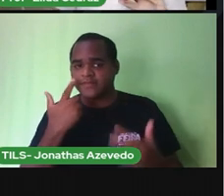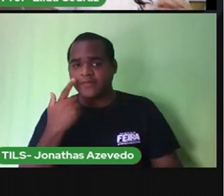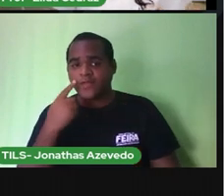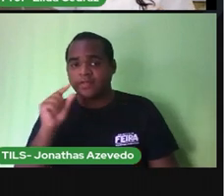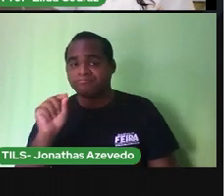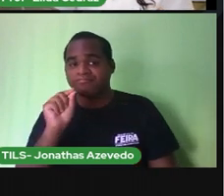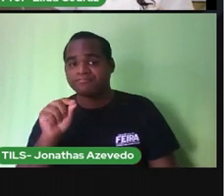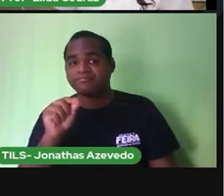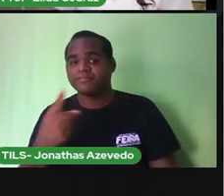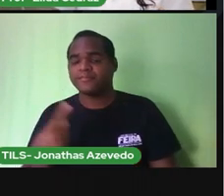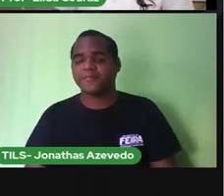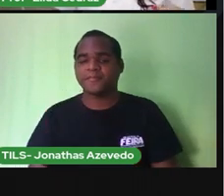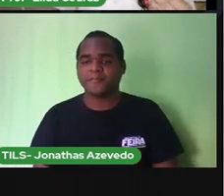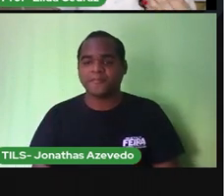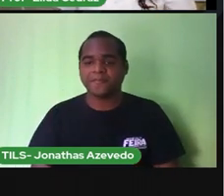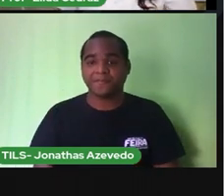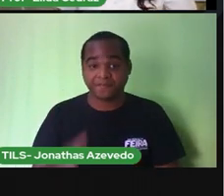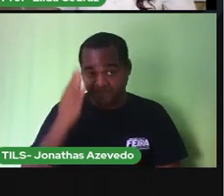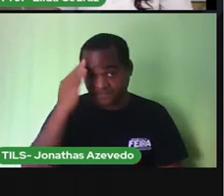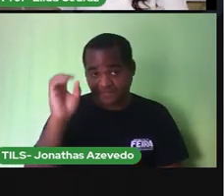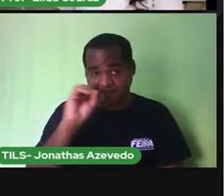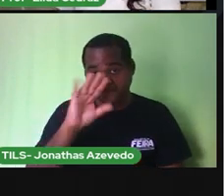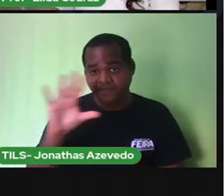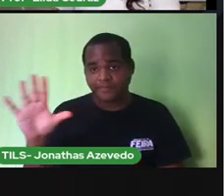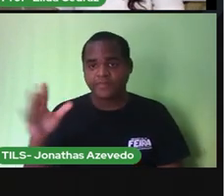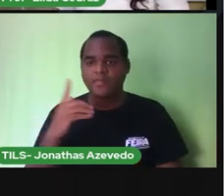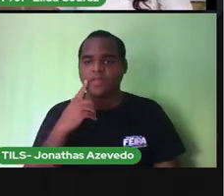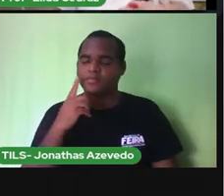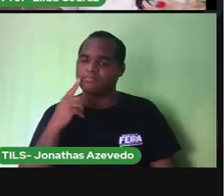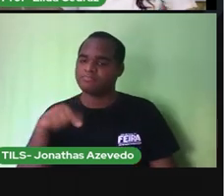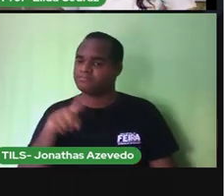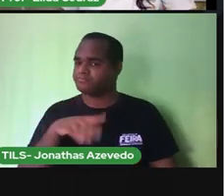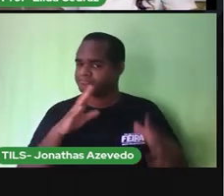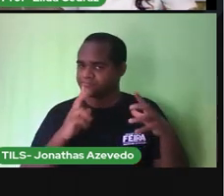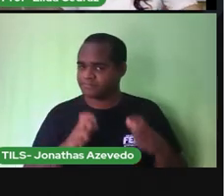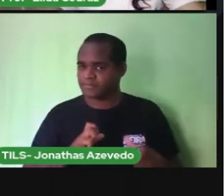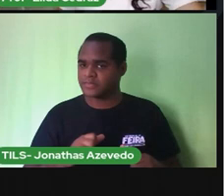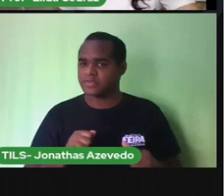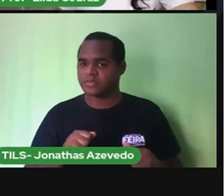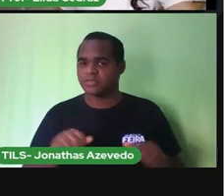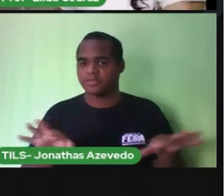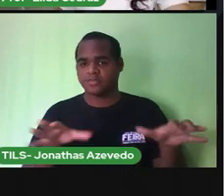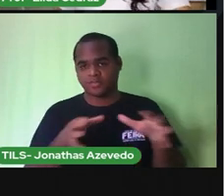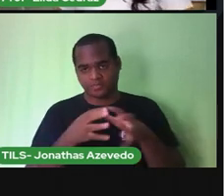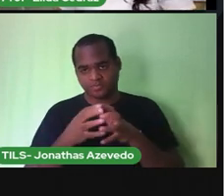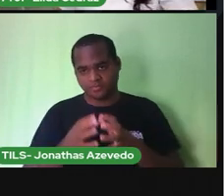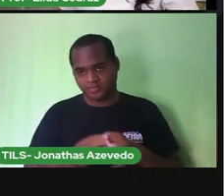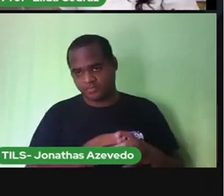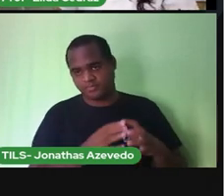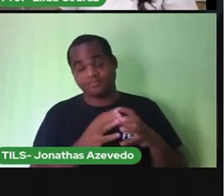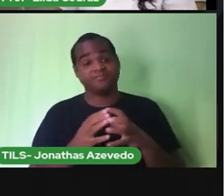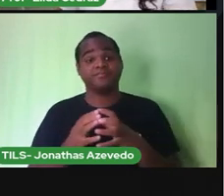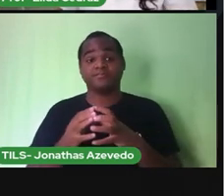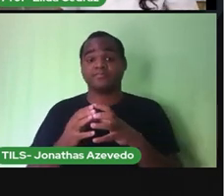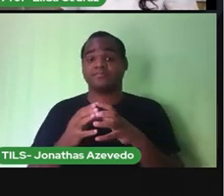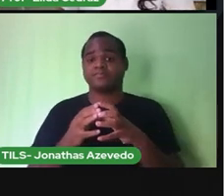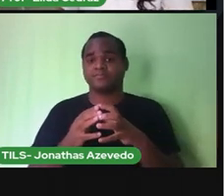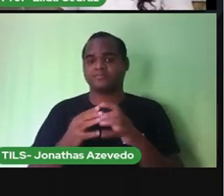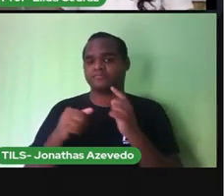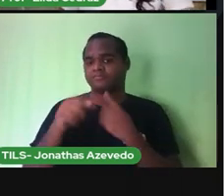entendeu? isso é a higiene coletiva é a higiene do ambiente